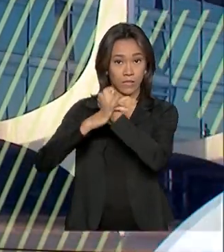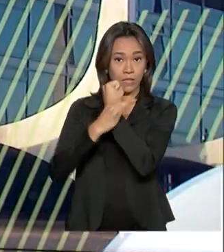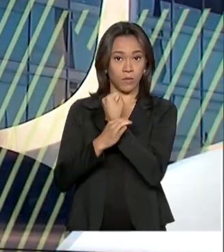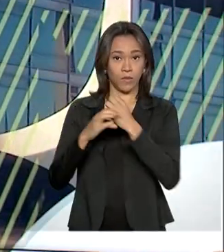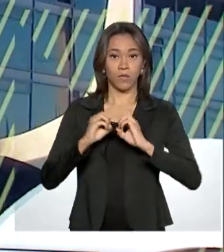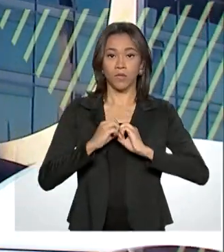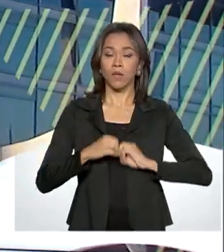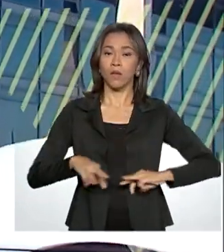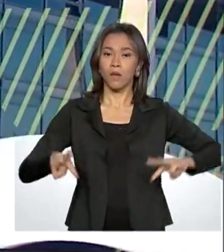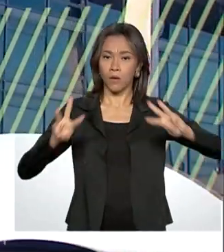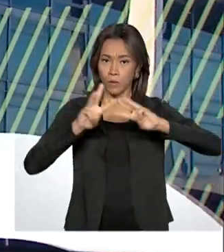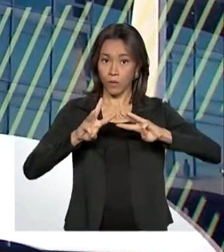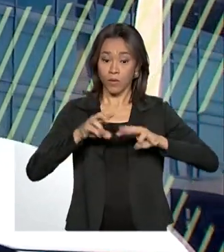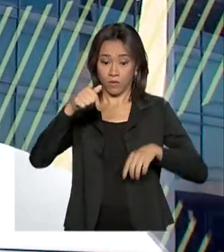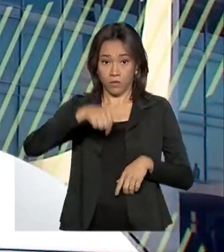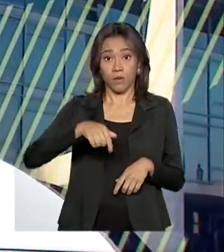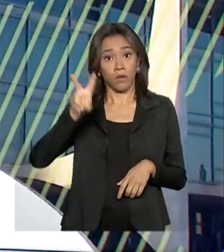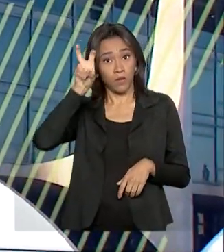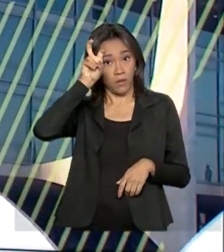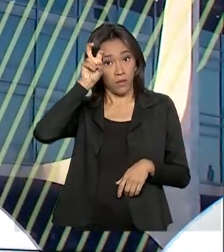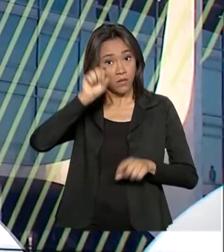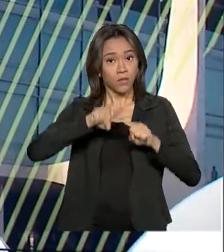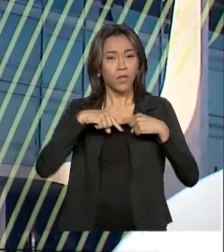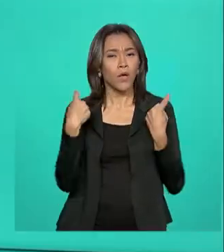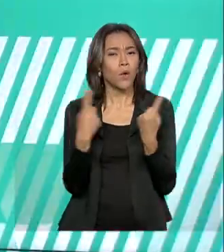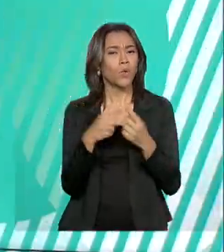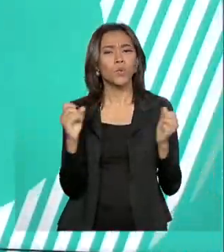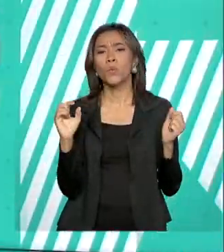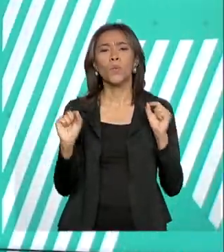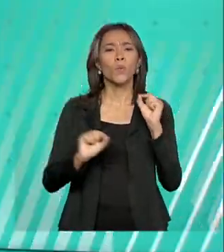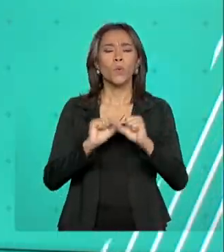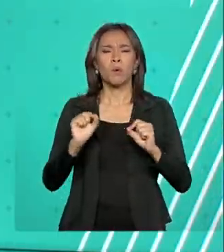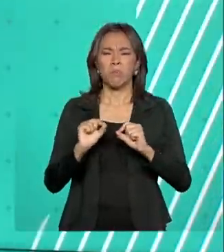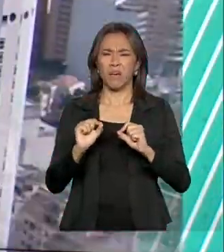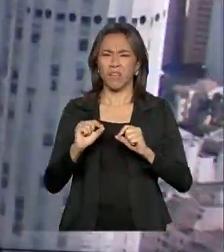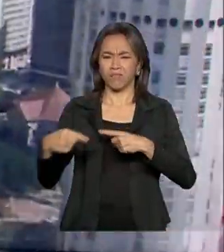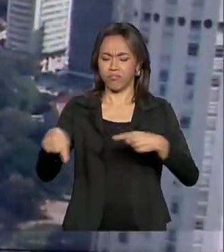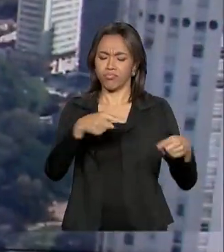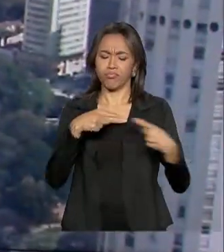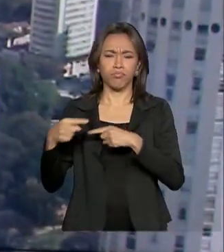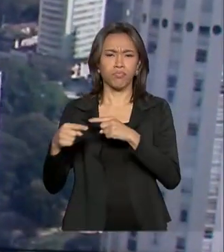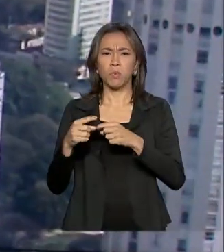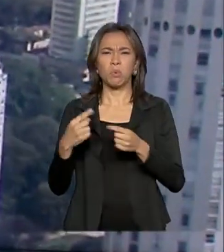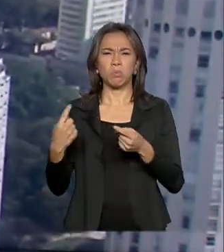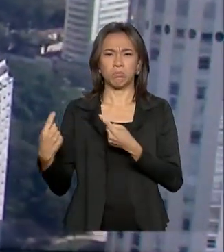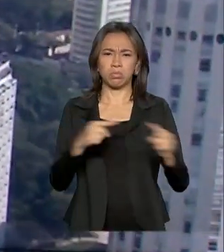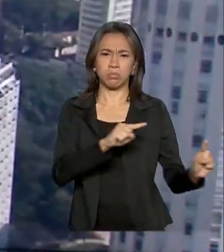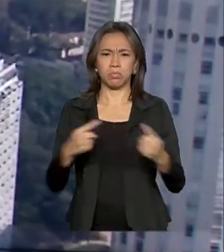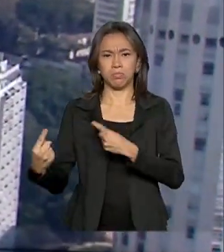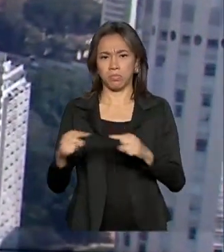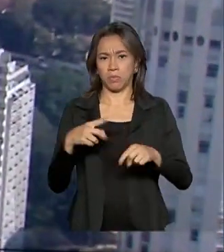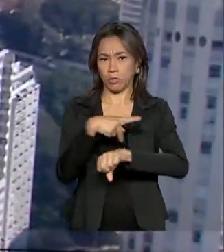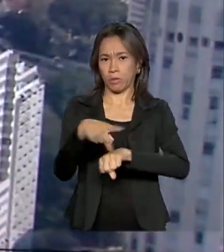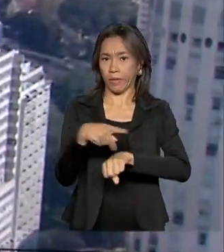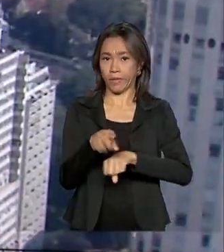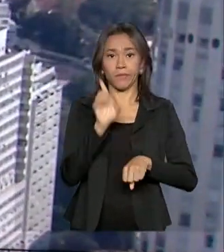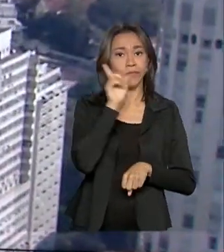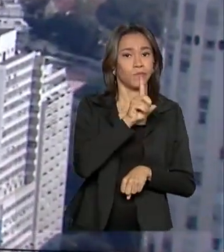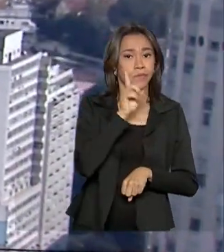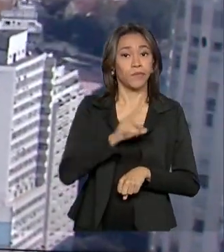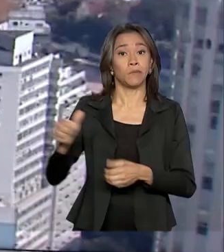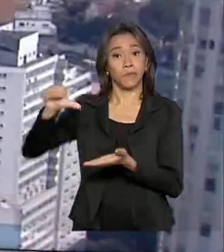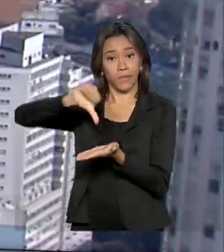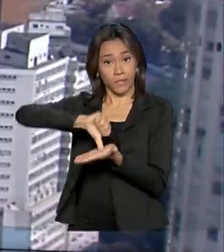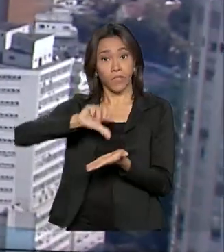reúne nesta quinta-feira em Nova Iorque para discutir a crise de Irã e Estados Unidos. A tensão entre os dois países foi reduzida